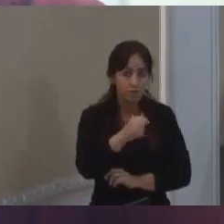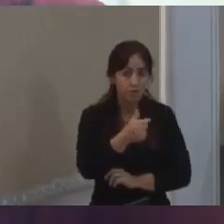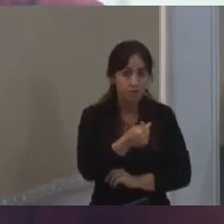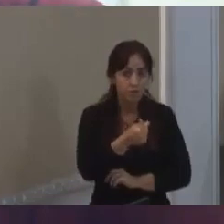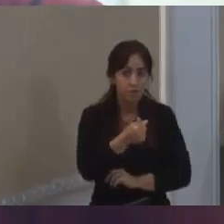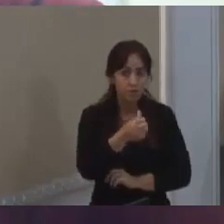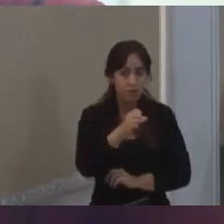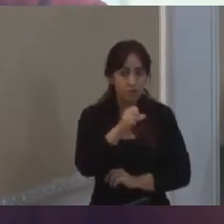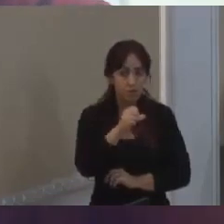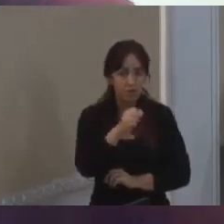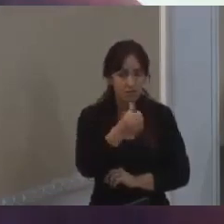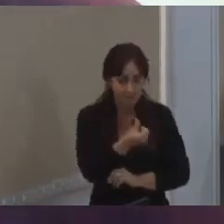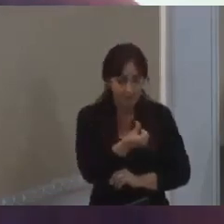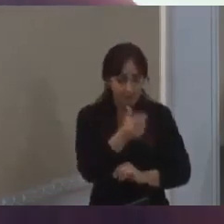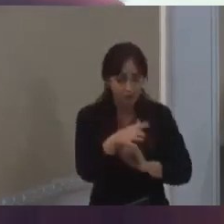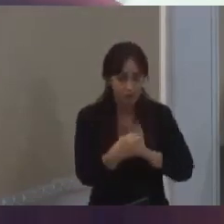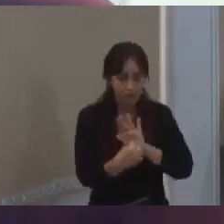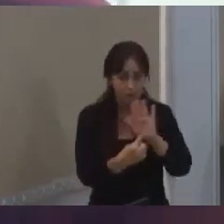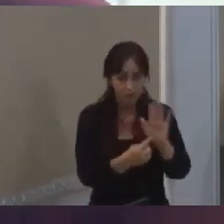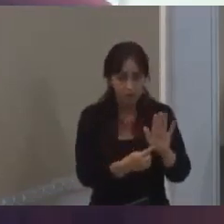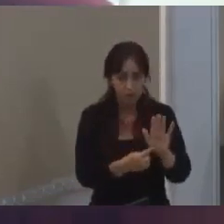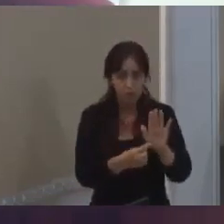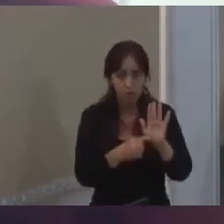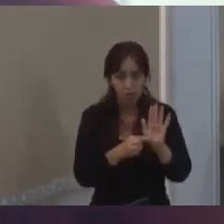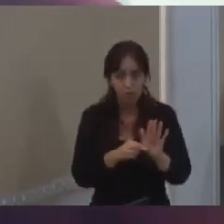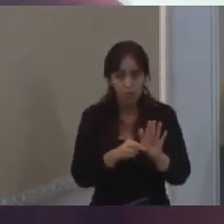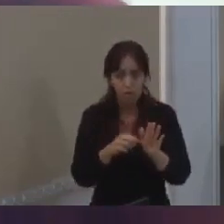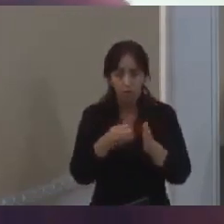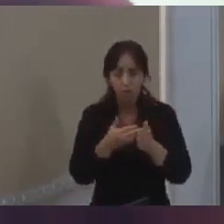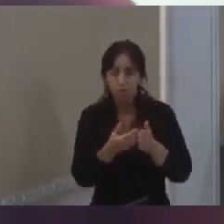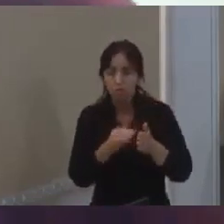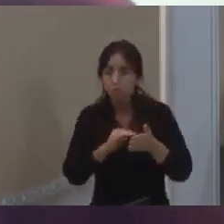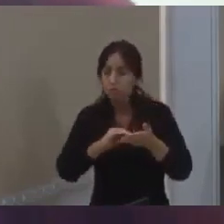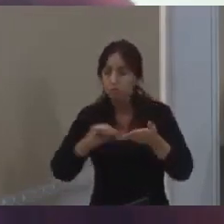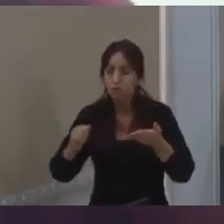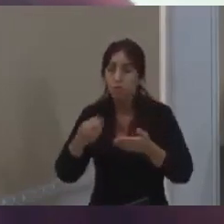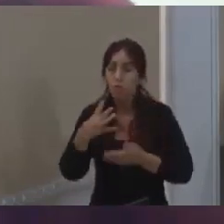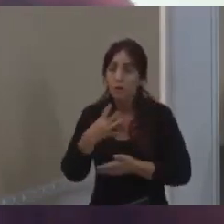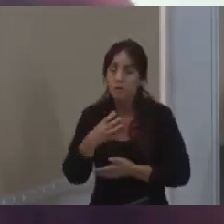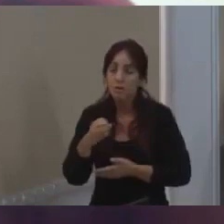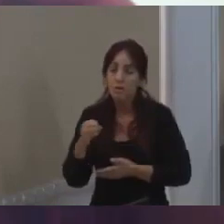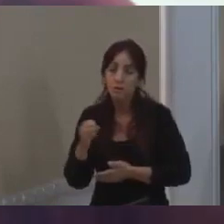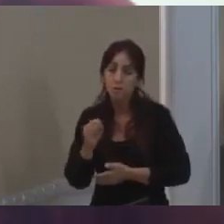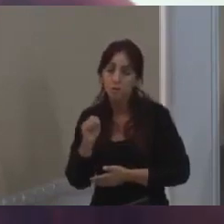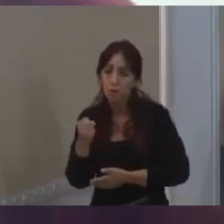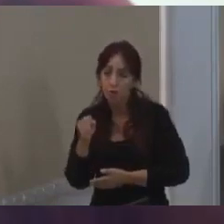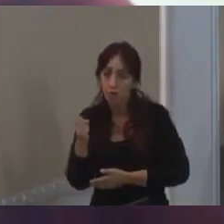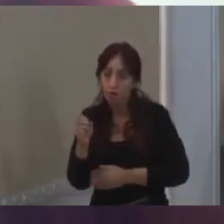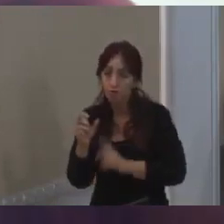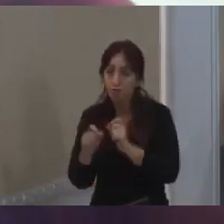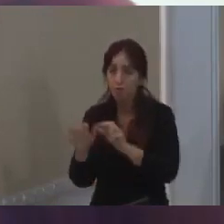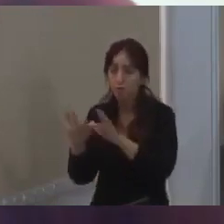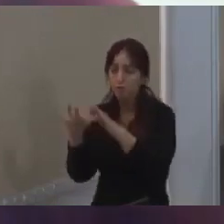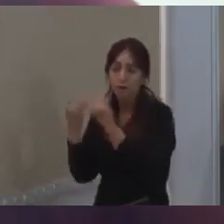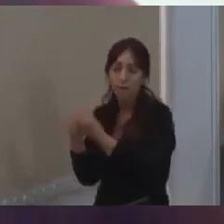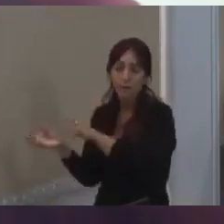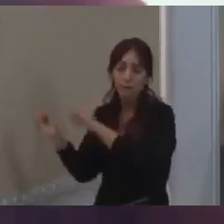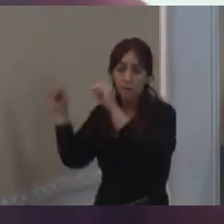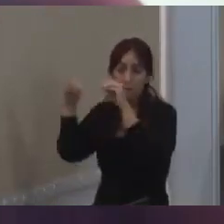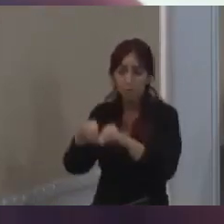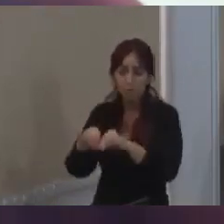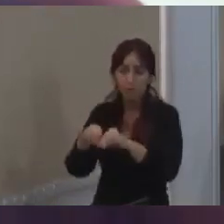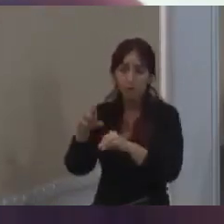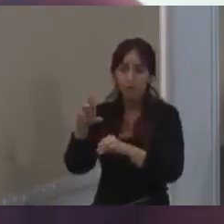LOA, no 408 são para reassentamento. Então, 408 em ZEIS, é isso?